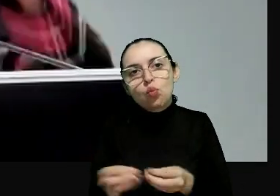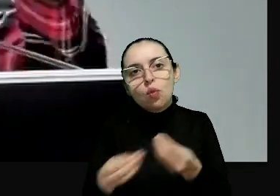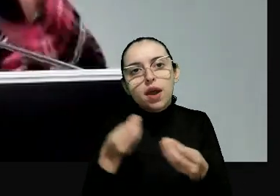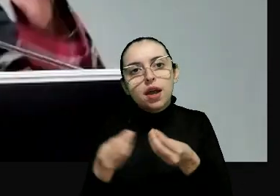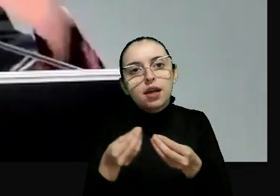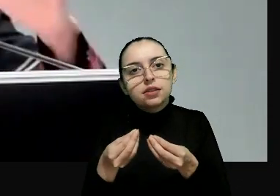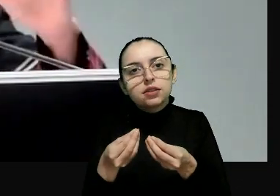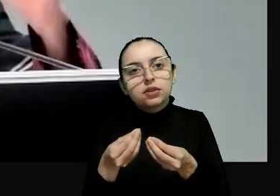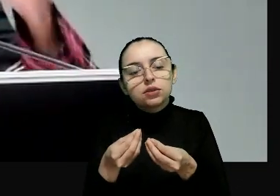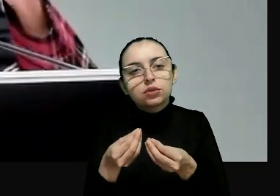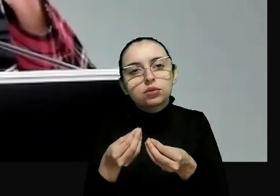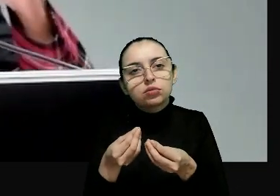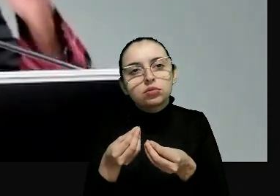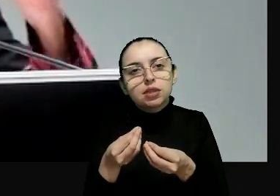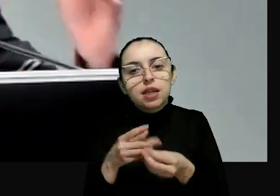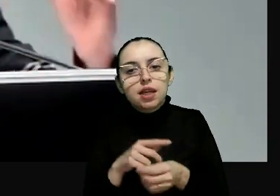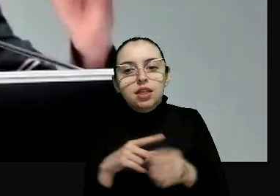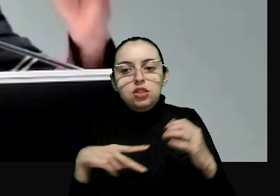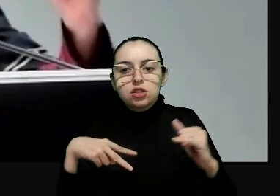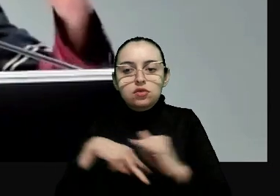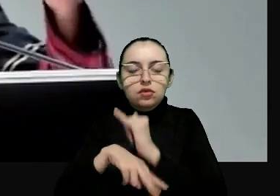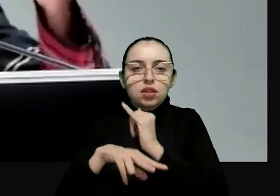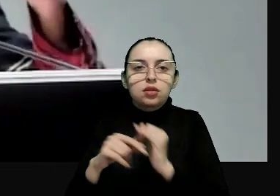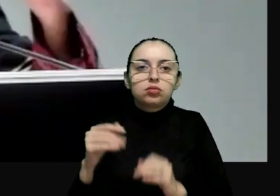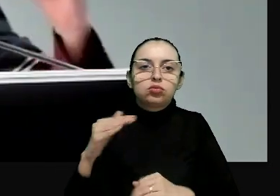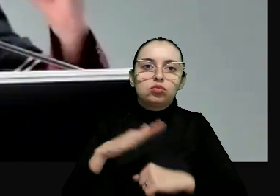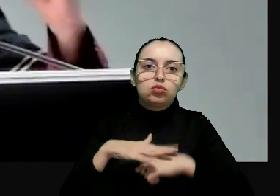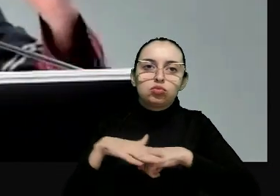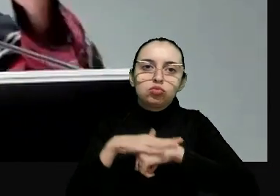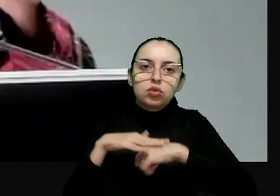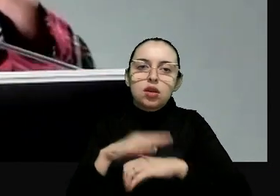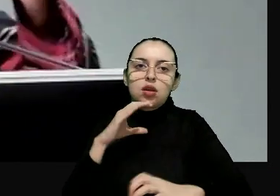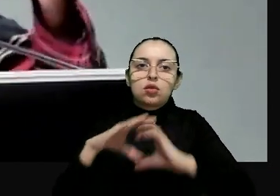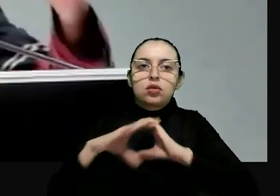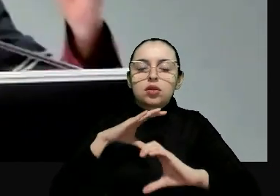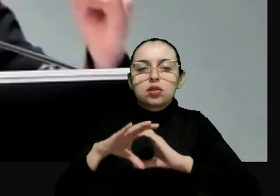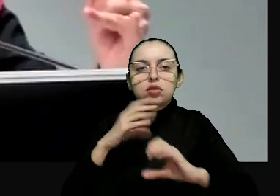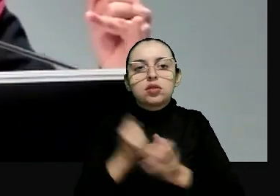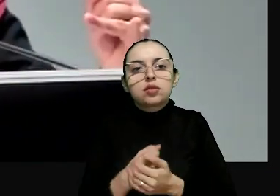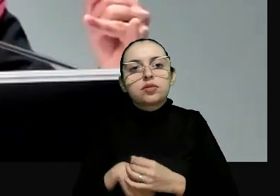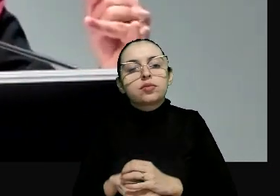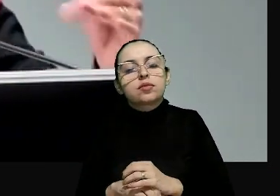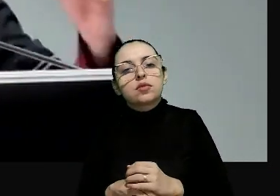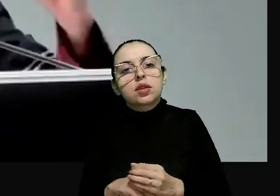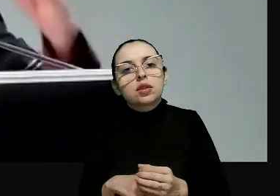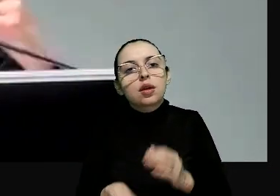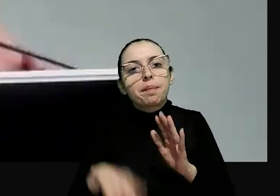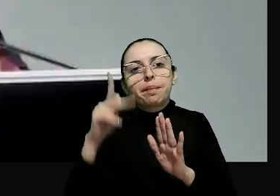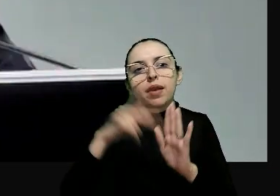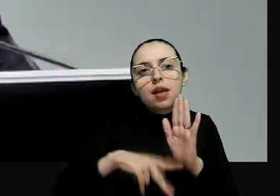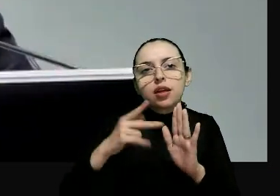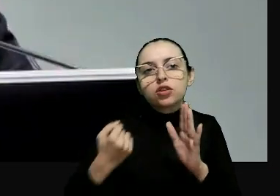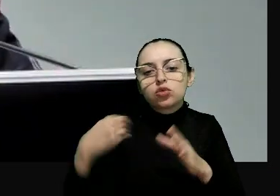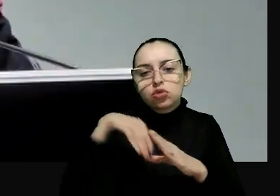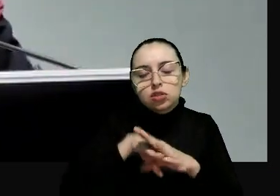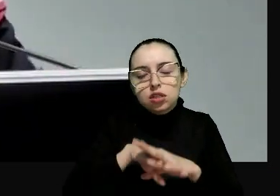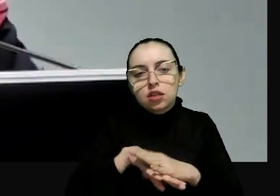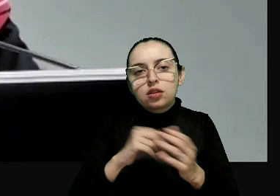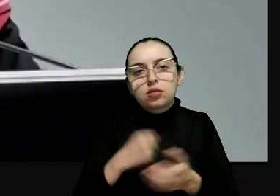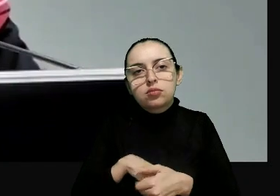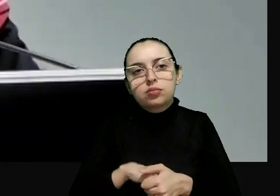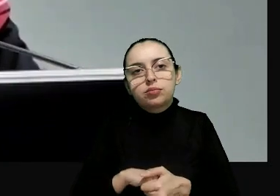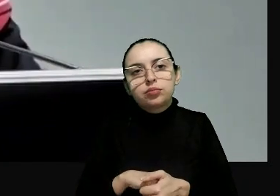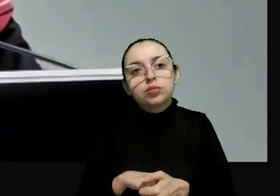são, ali, as nossas balizas, a centralidade das vítimas, os diálogos federativos e interinstitucionais, planos de implementação.